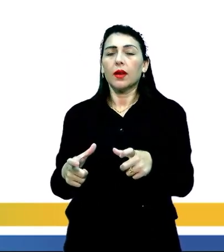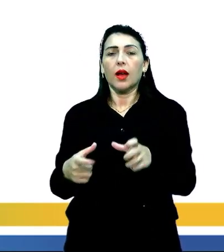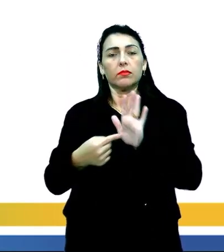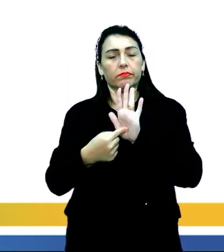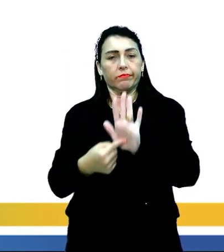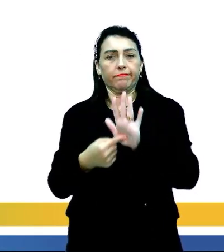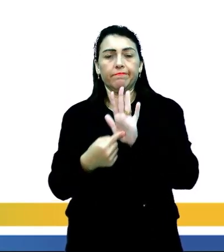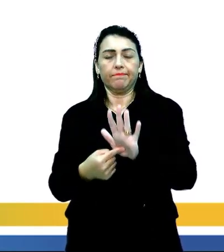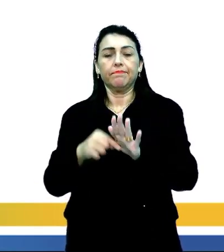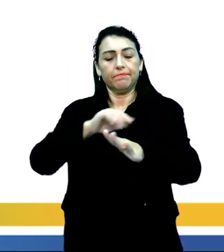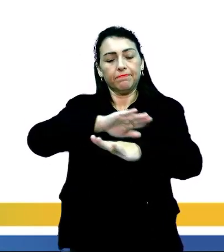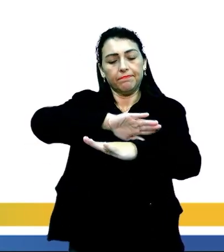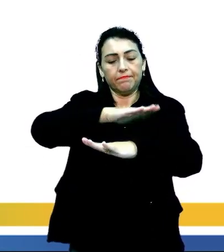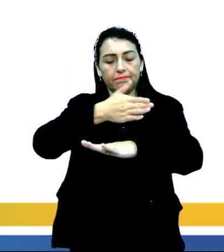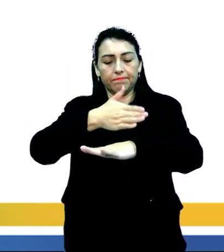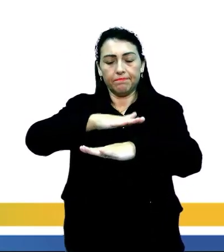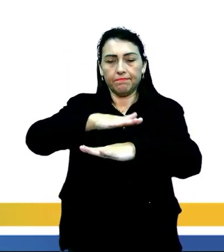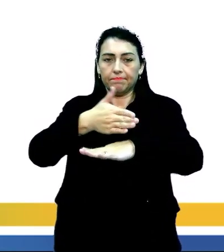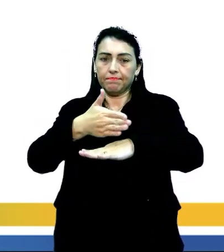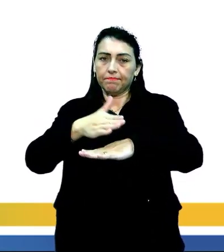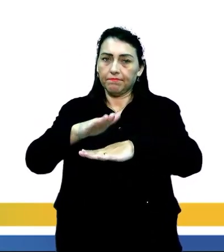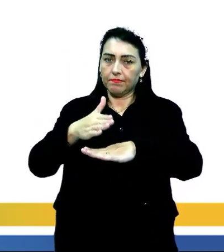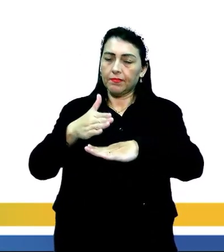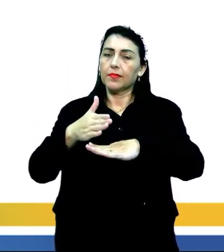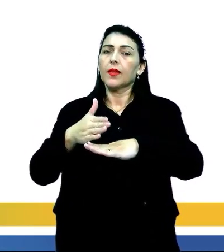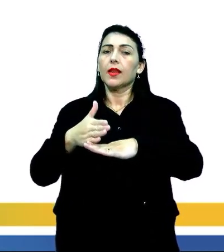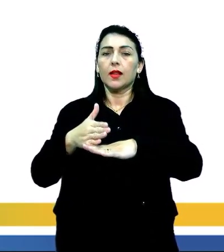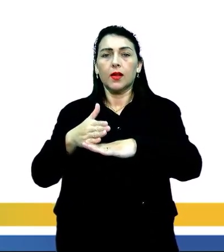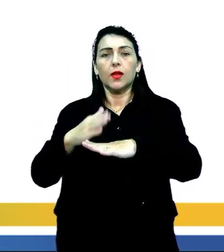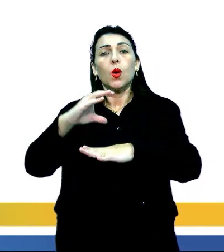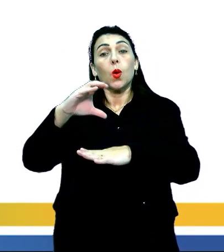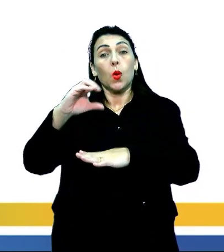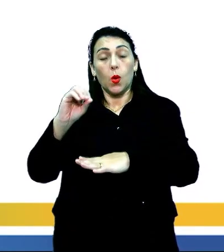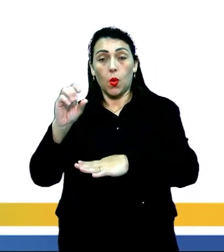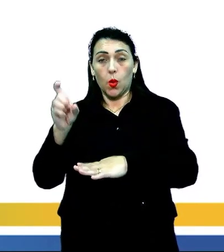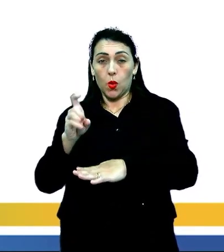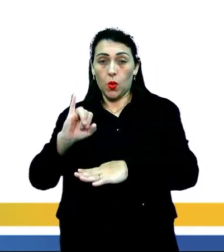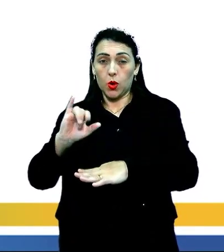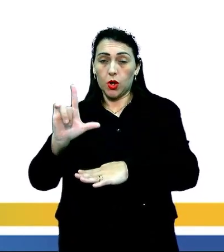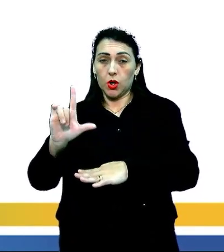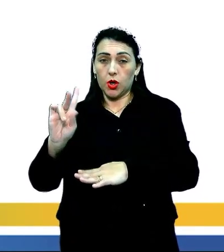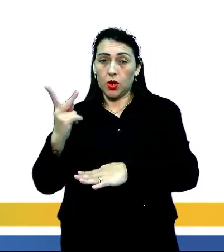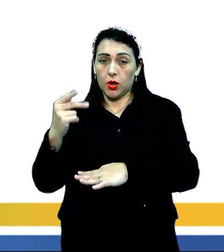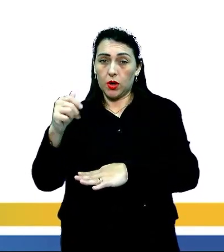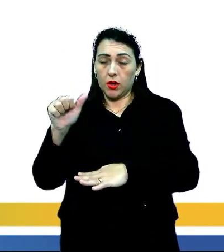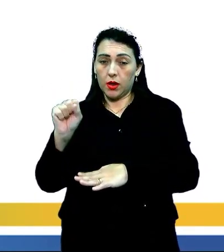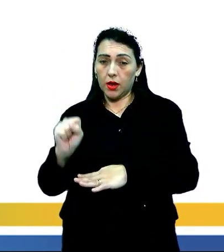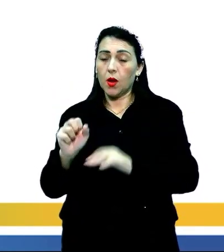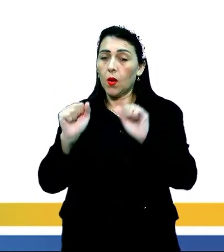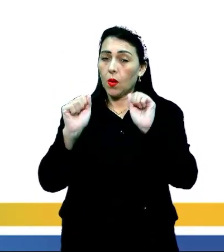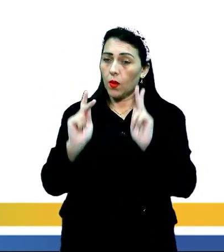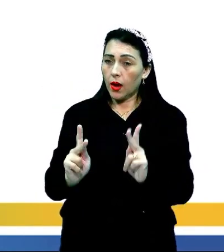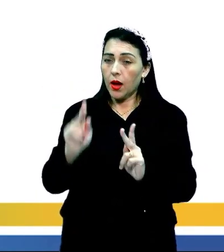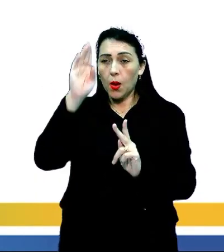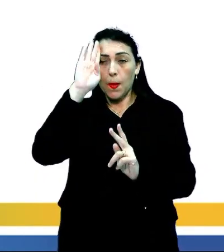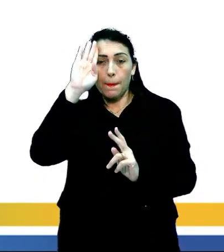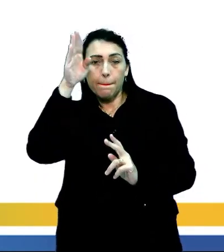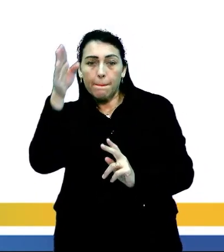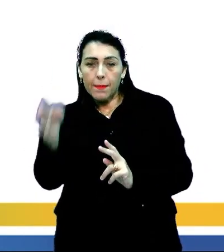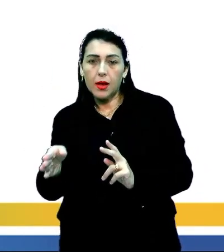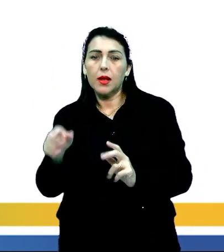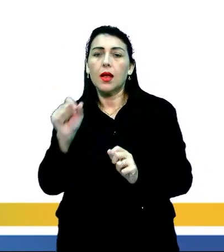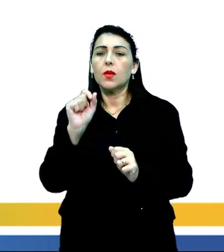apresenta essas ondulações mais suaves, a gente vai chamar de coxilhas, ok? Os principais agentes de